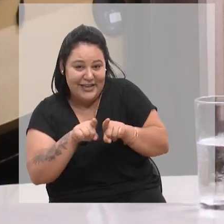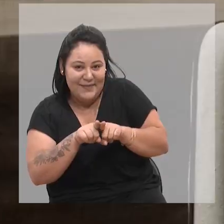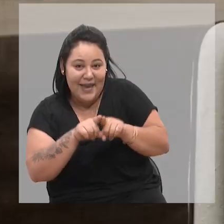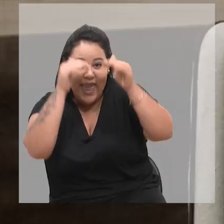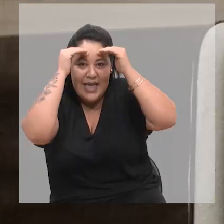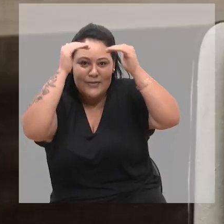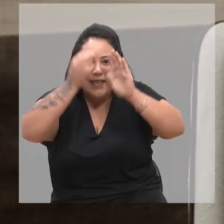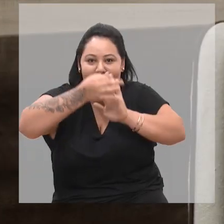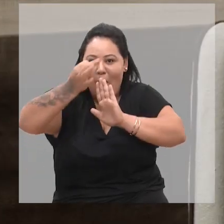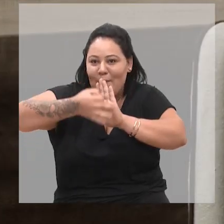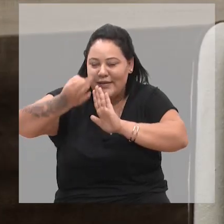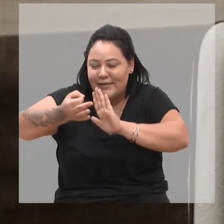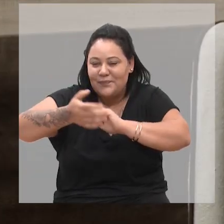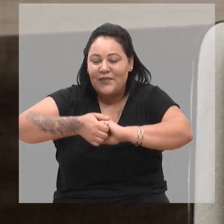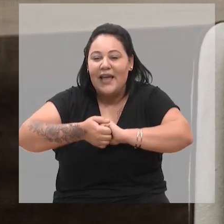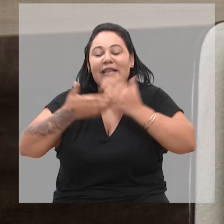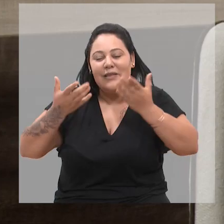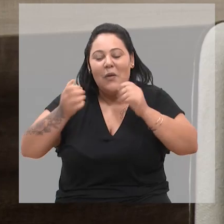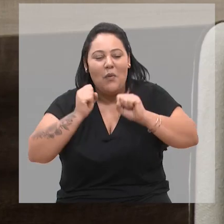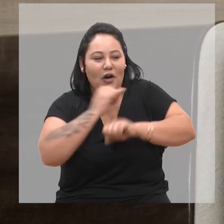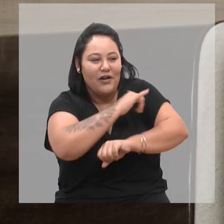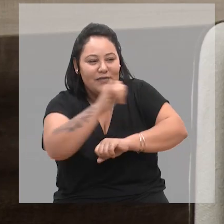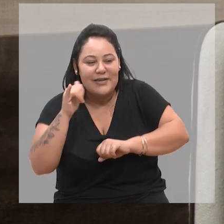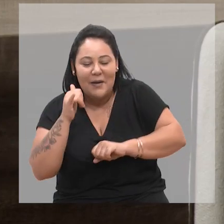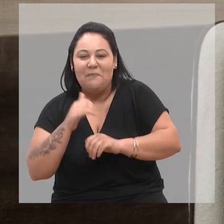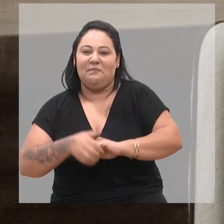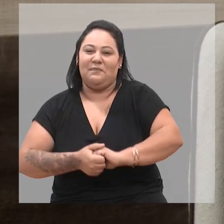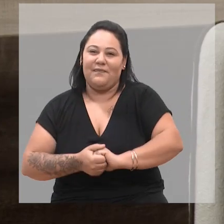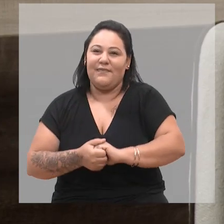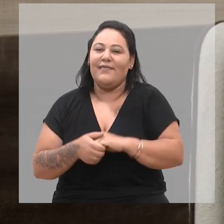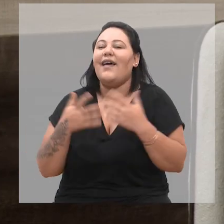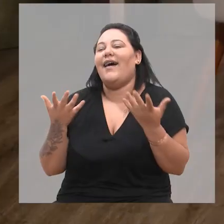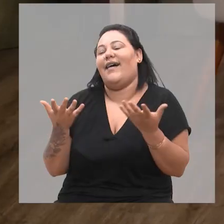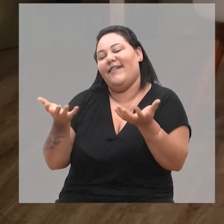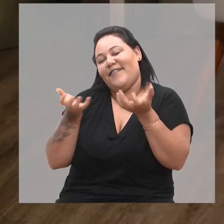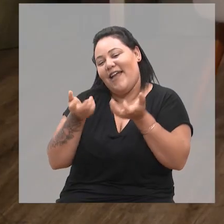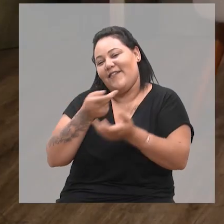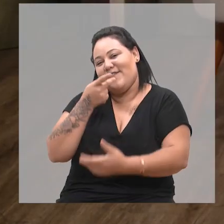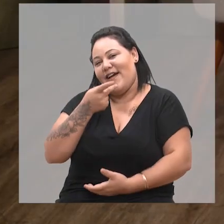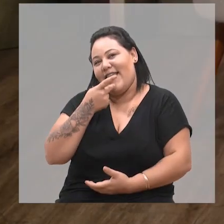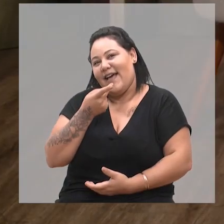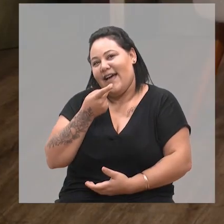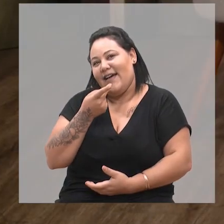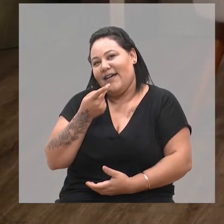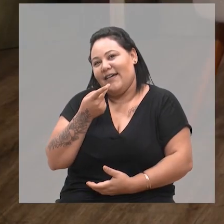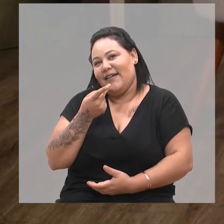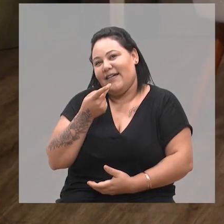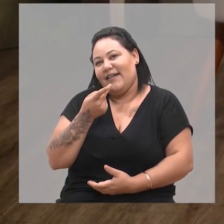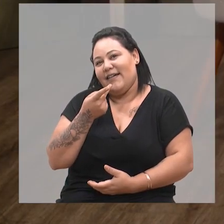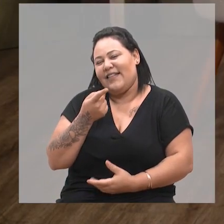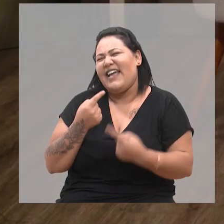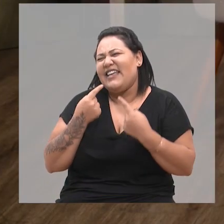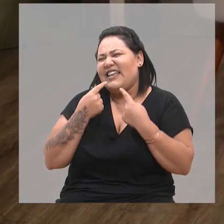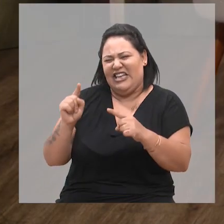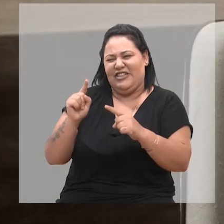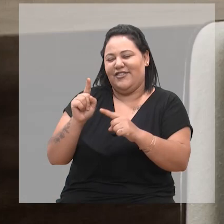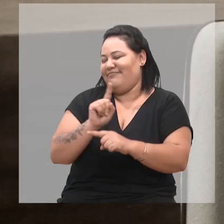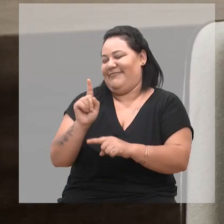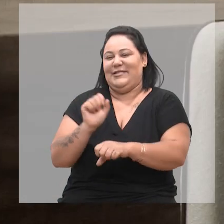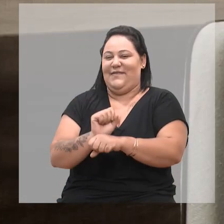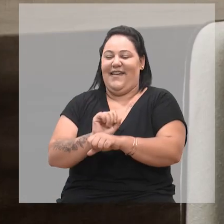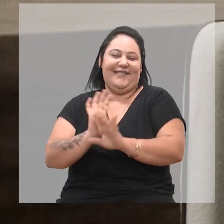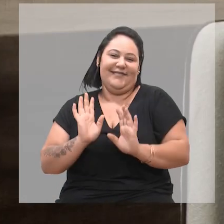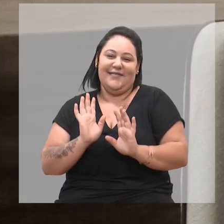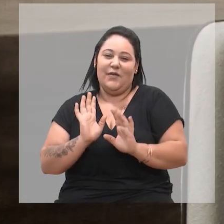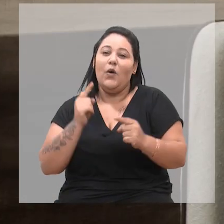acatar sugestões. Então, dê o seu recado para quem está nos acompanhando agora. Não, eu quero dizer que eu acho que me criticarem, eu nem